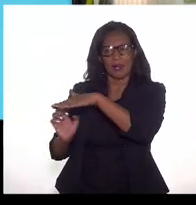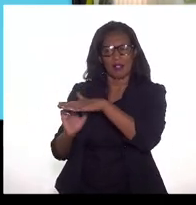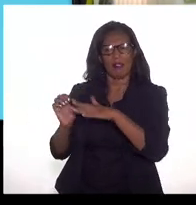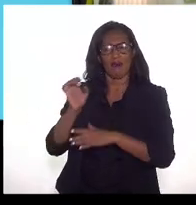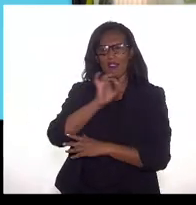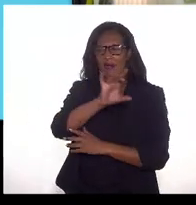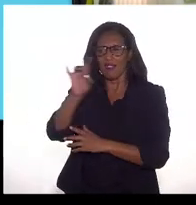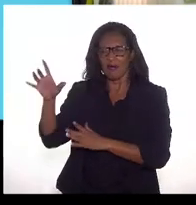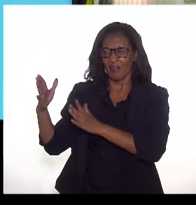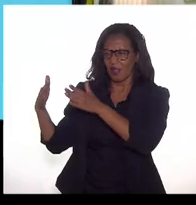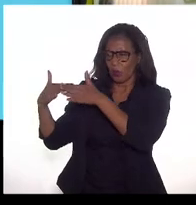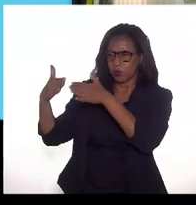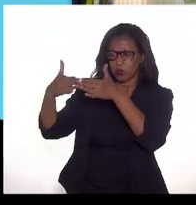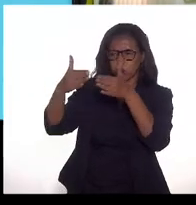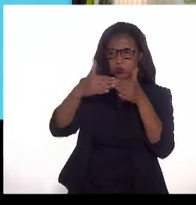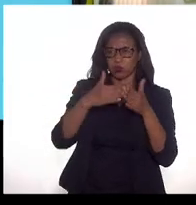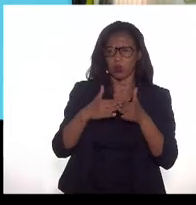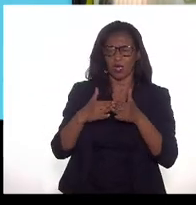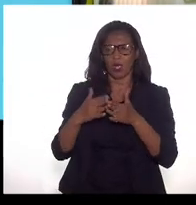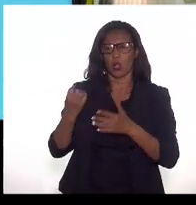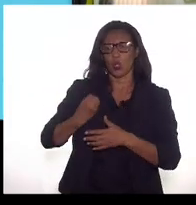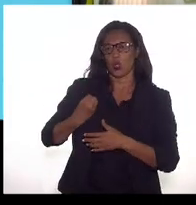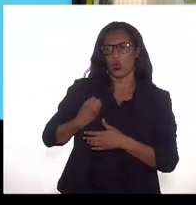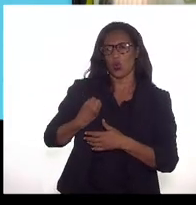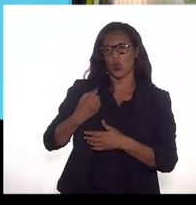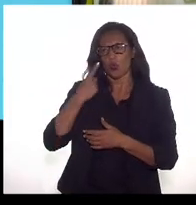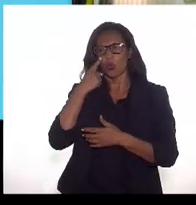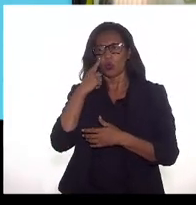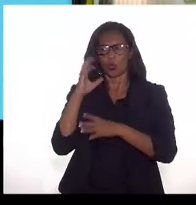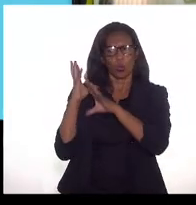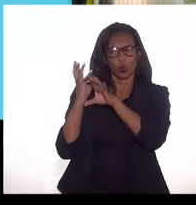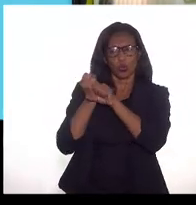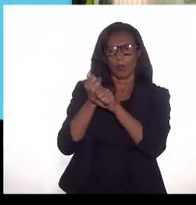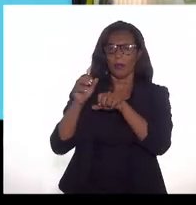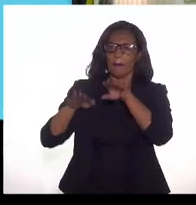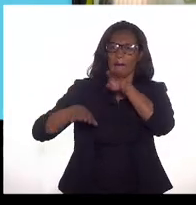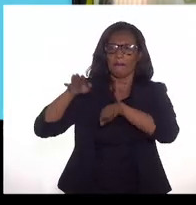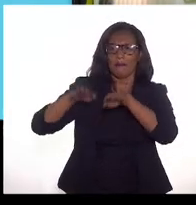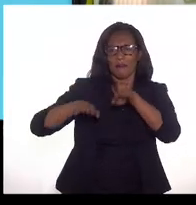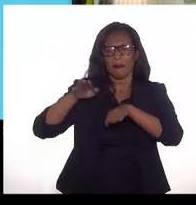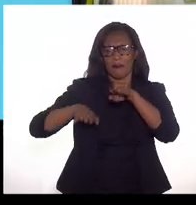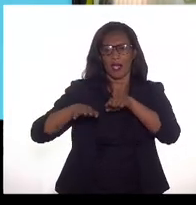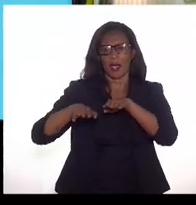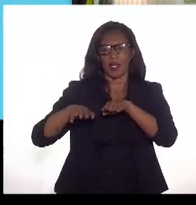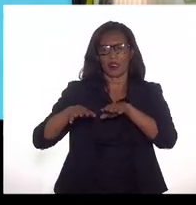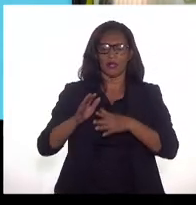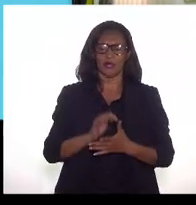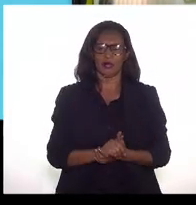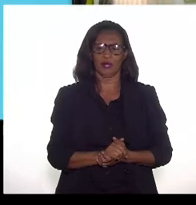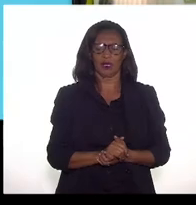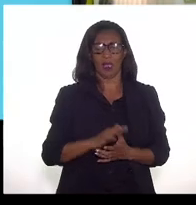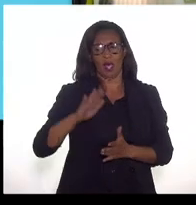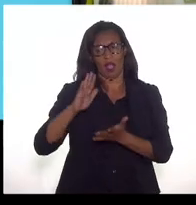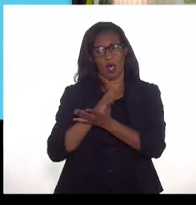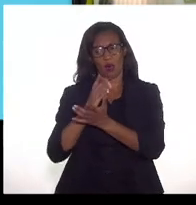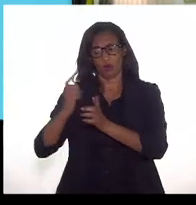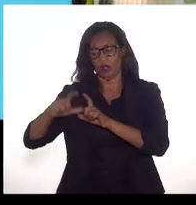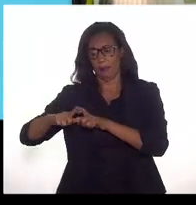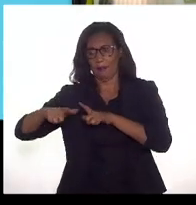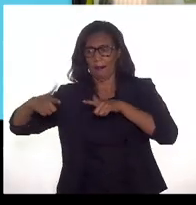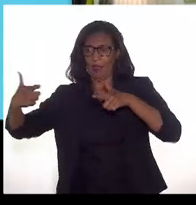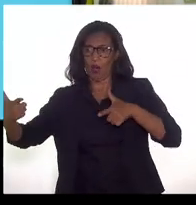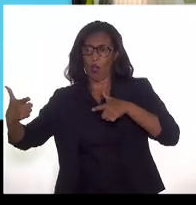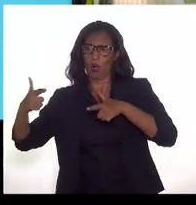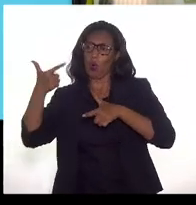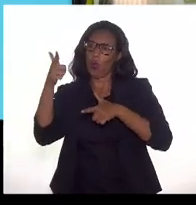um número e aí eu também estou arredondando e fazendo uma grande média né vão ter exemplos que vão ser maiores exemplos que vão